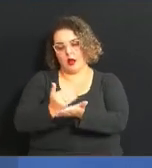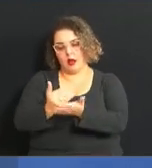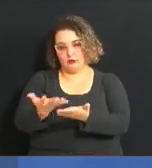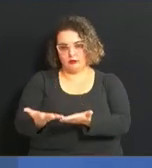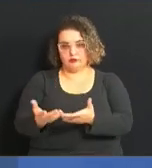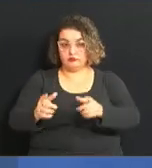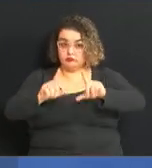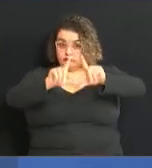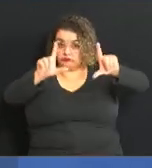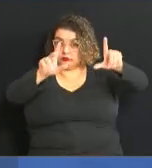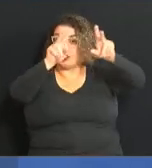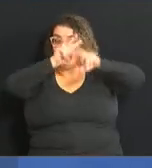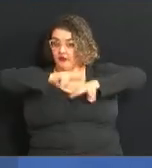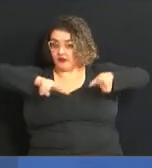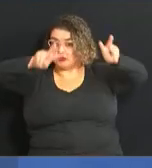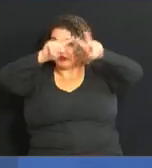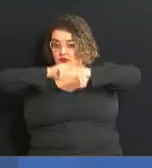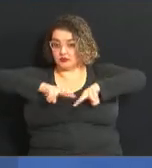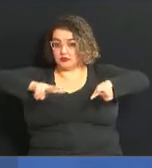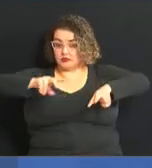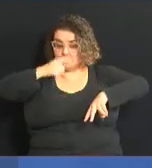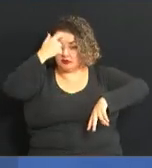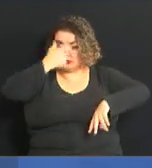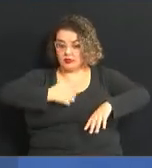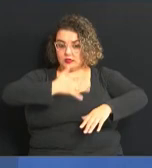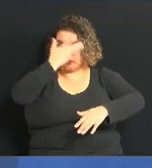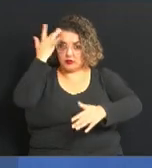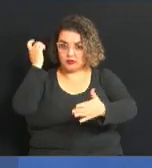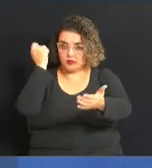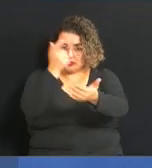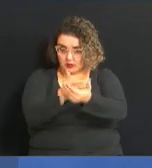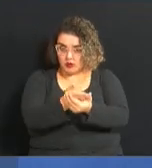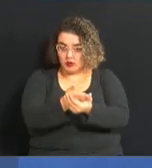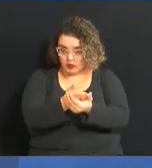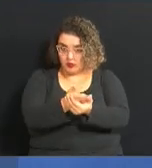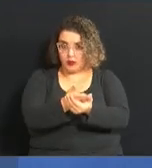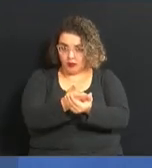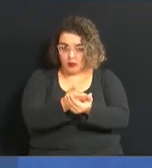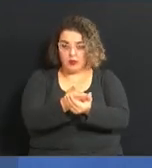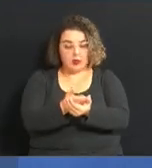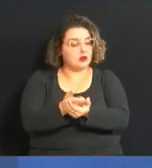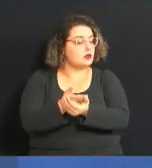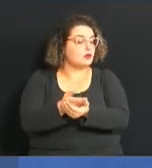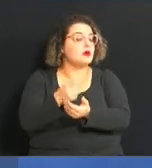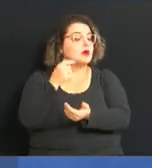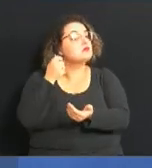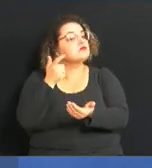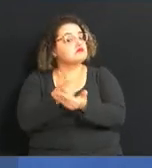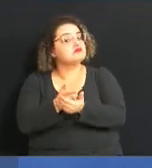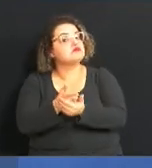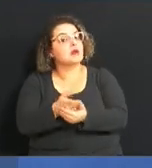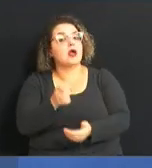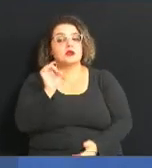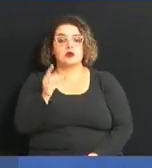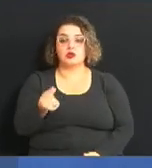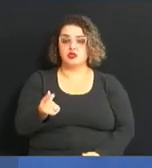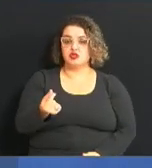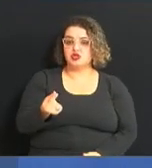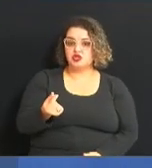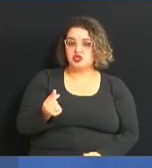bem visível para o consumidor saber que ali ele só vai conseguir pagar em dinheiro. E sobre